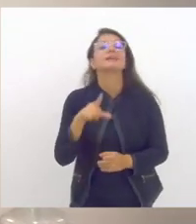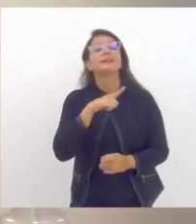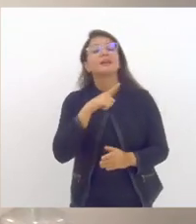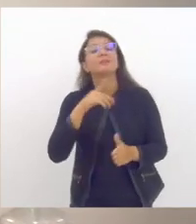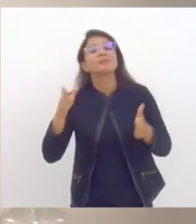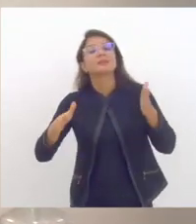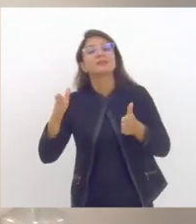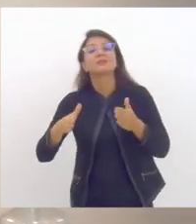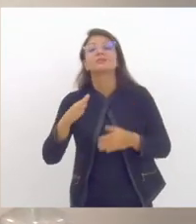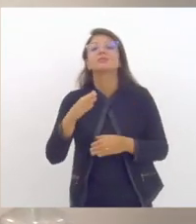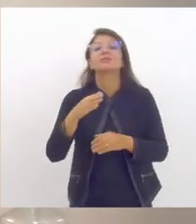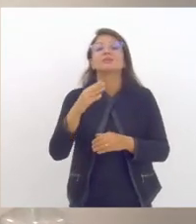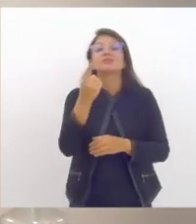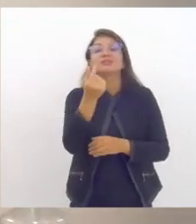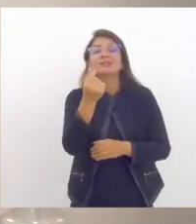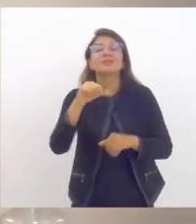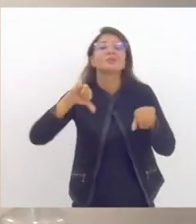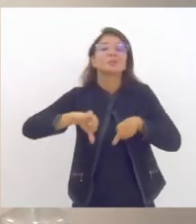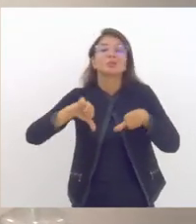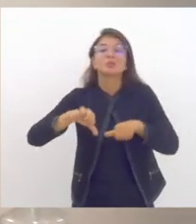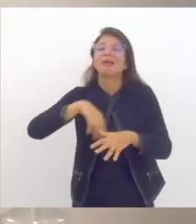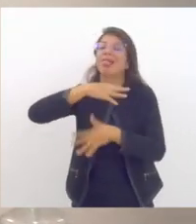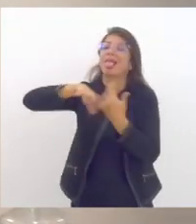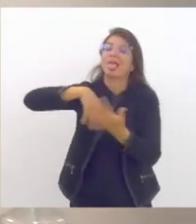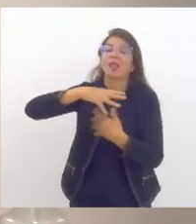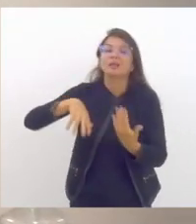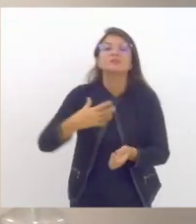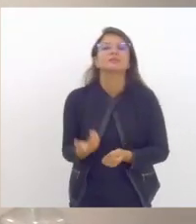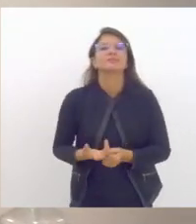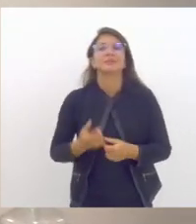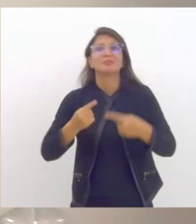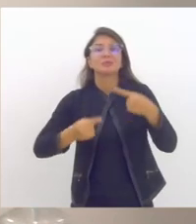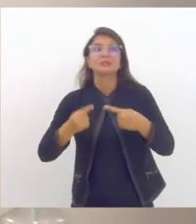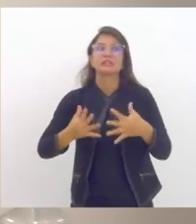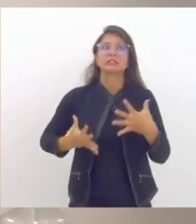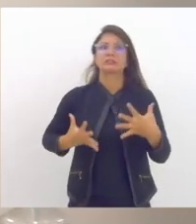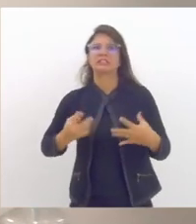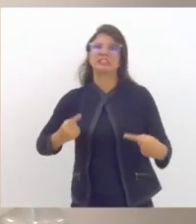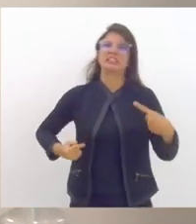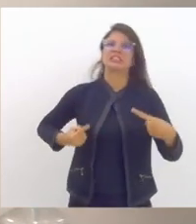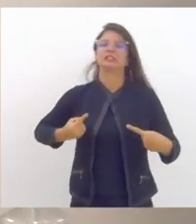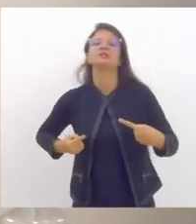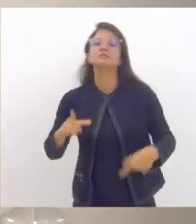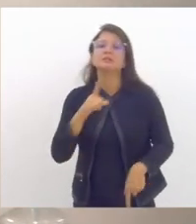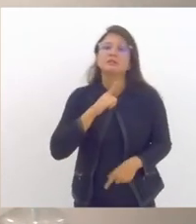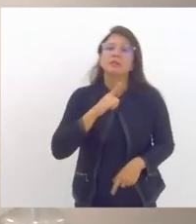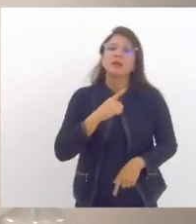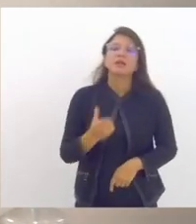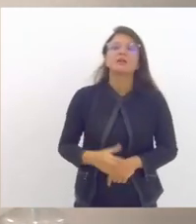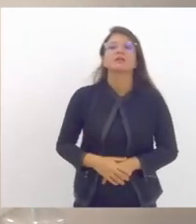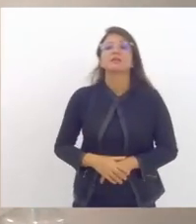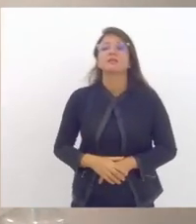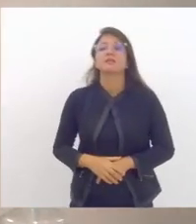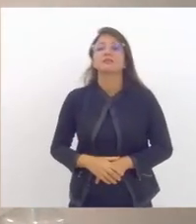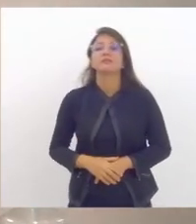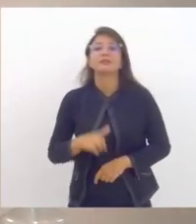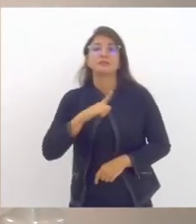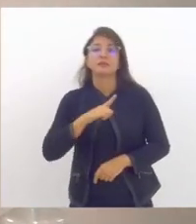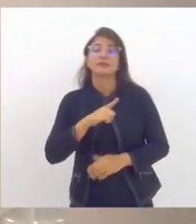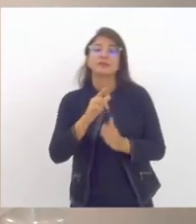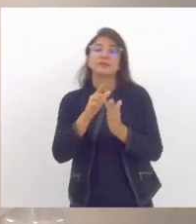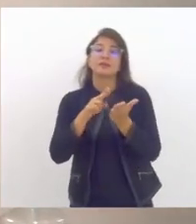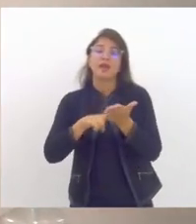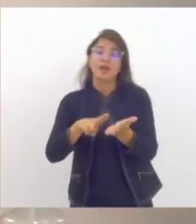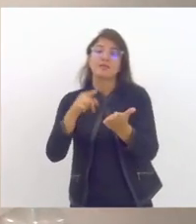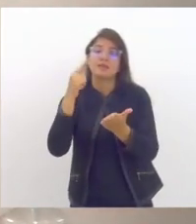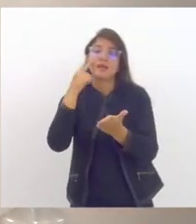econômica a gente vive um momento de tensão política no nosso país hoje mesmo é um dia em que em diversos lugares está lendo uma carta pela democracia